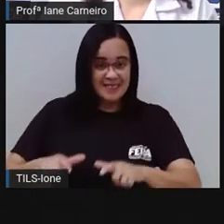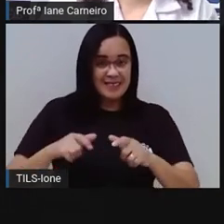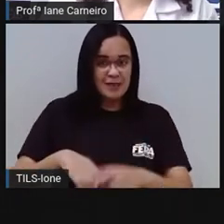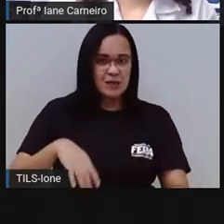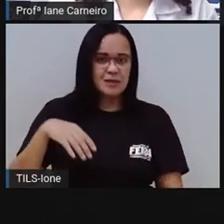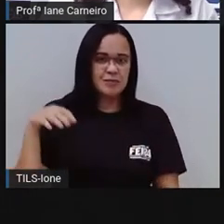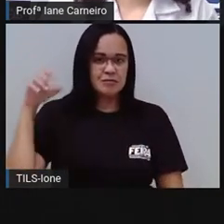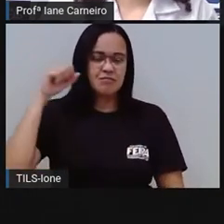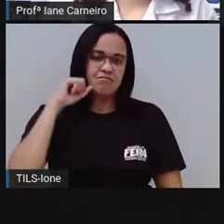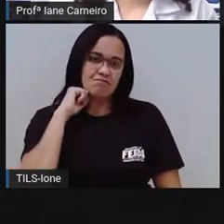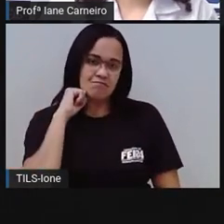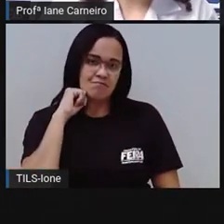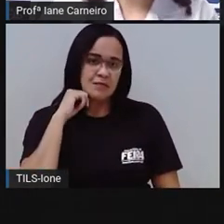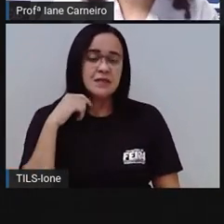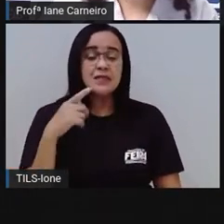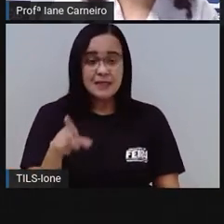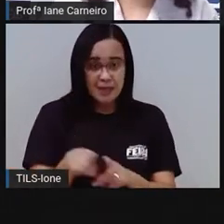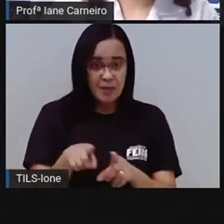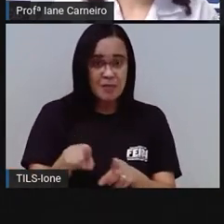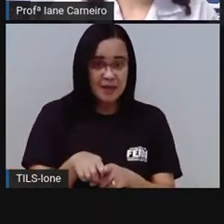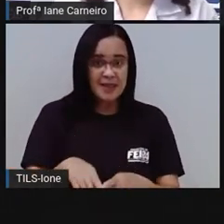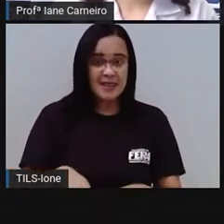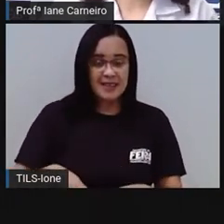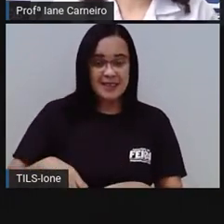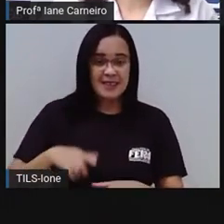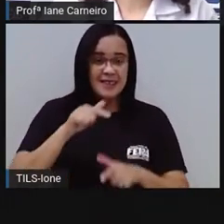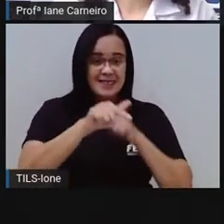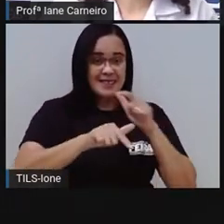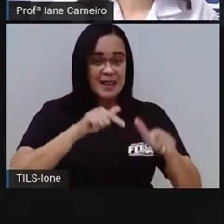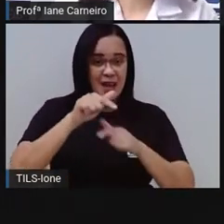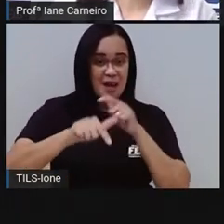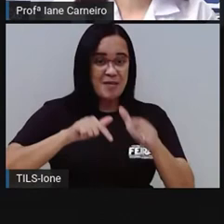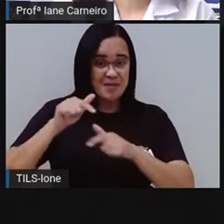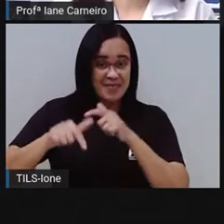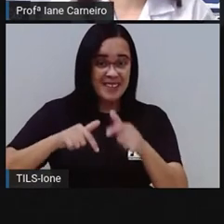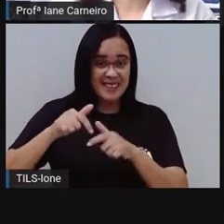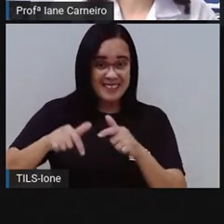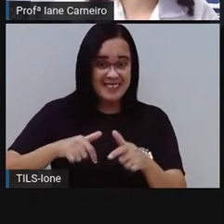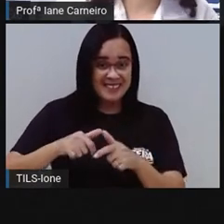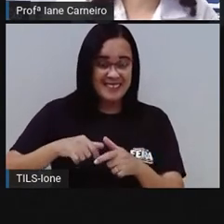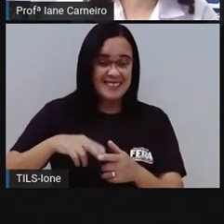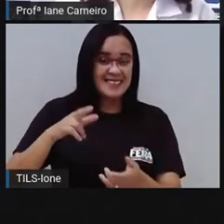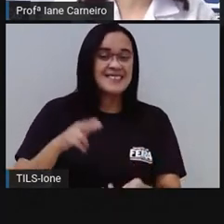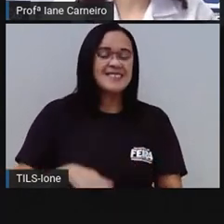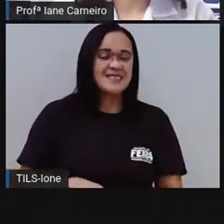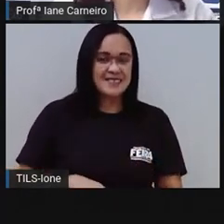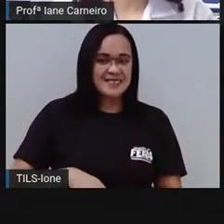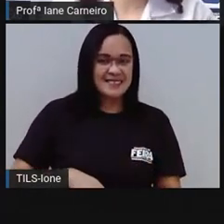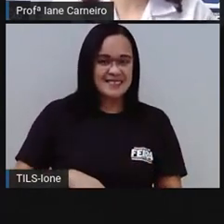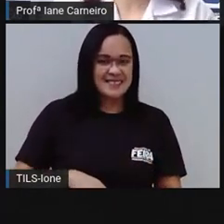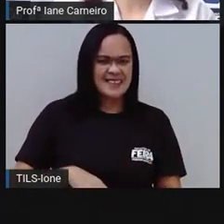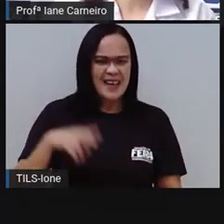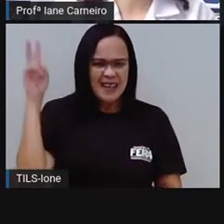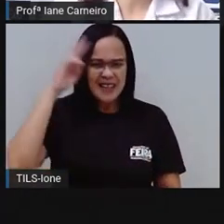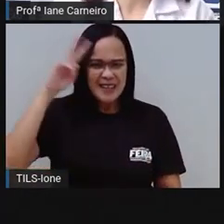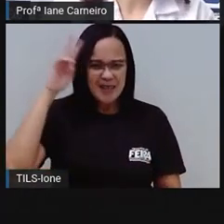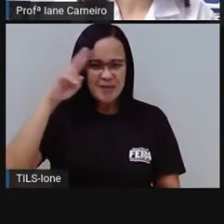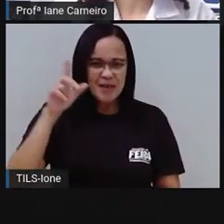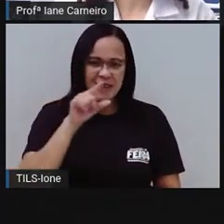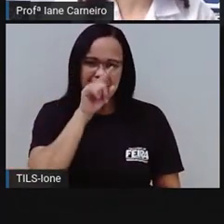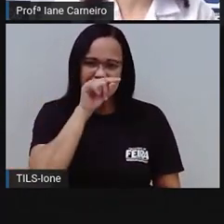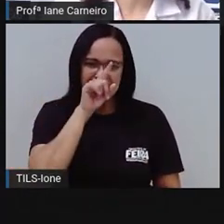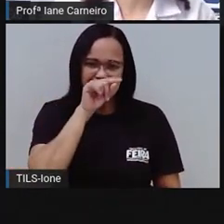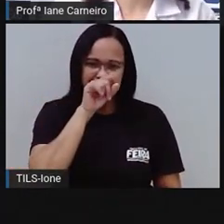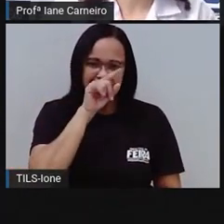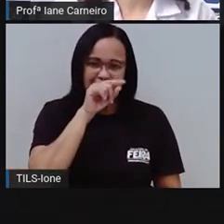Quando trabalha, no correio. É o pombo. Já ouviram falar de pombo-correio? Antigamente era usado para mandar